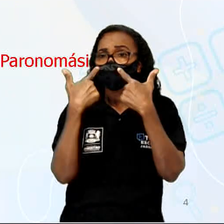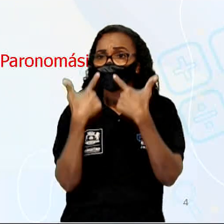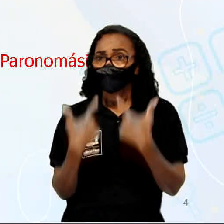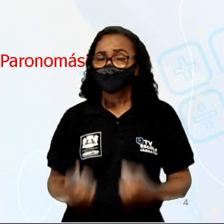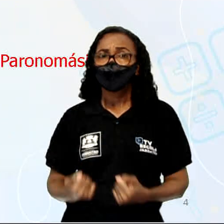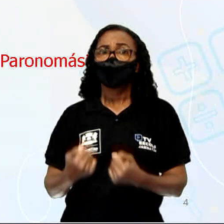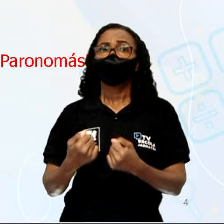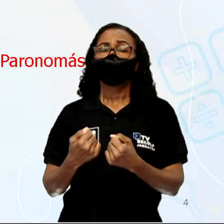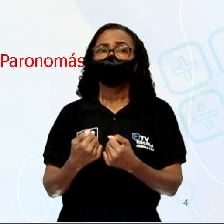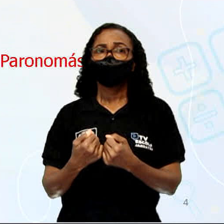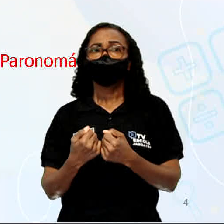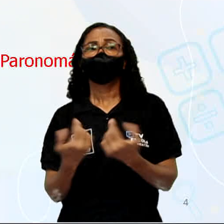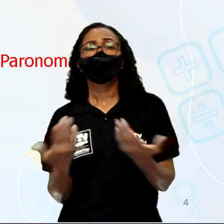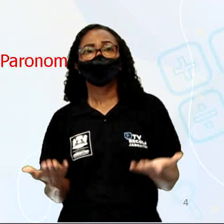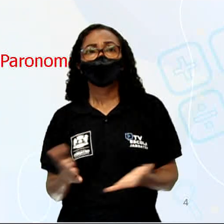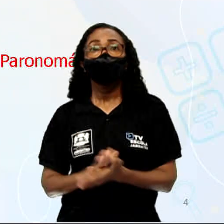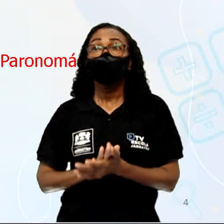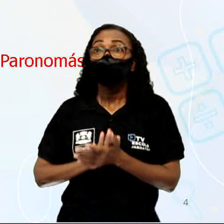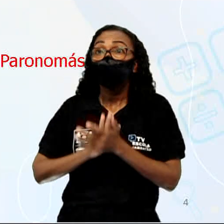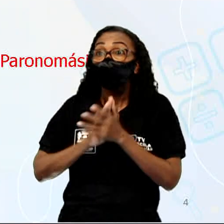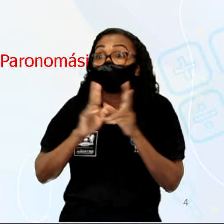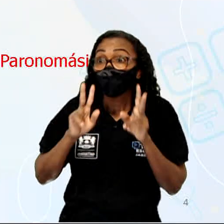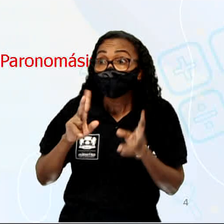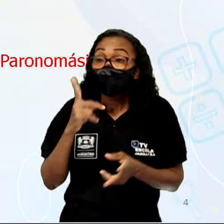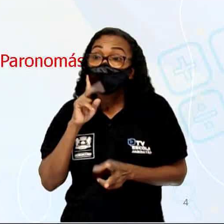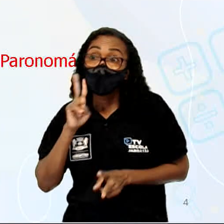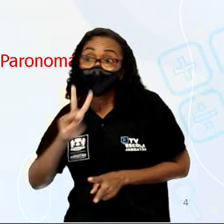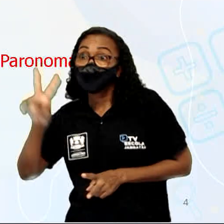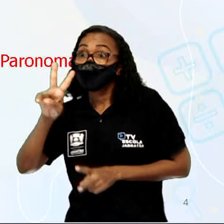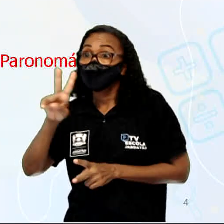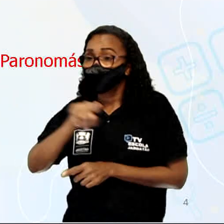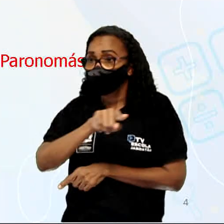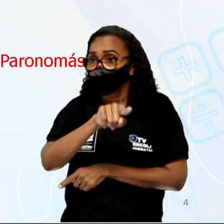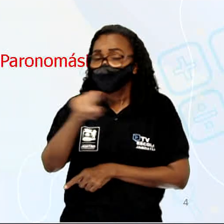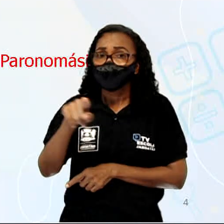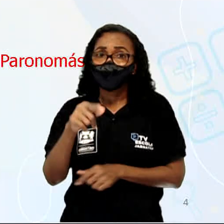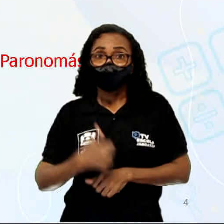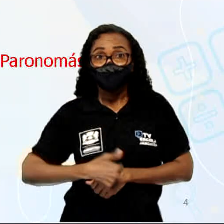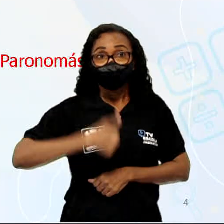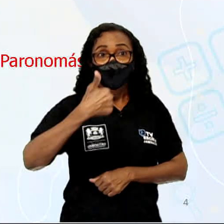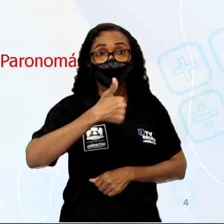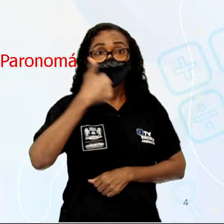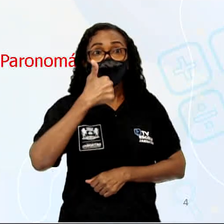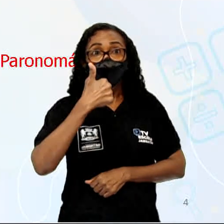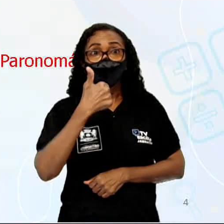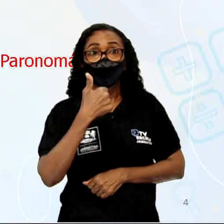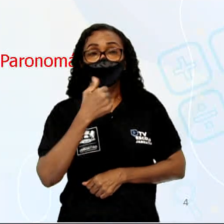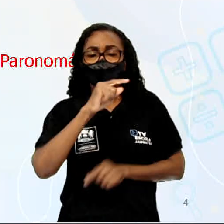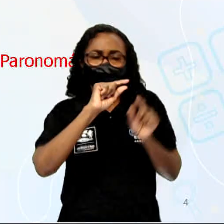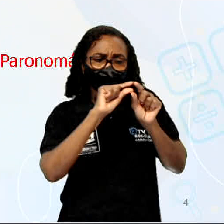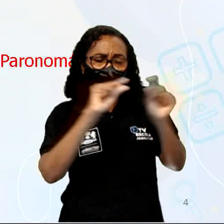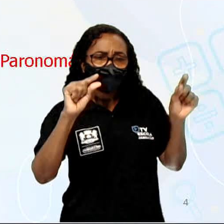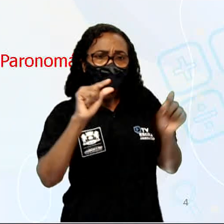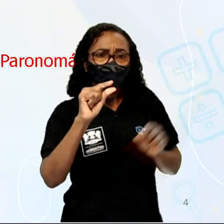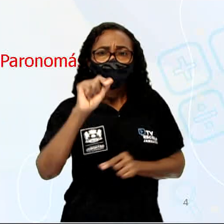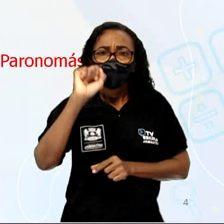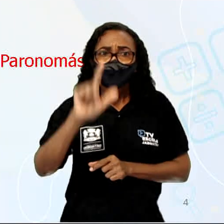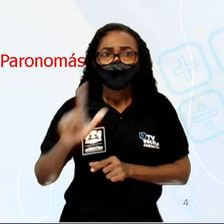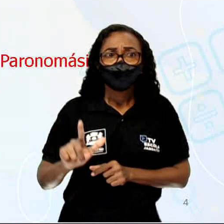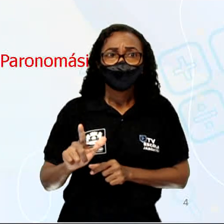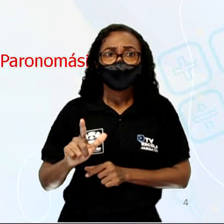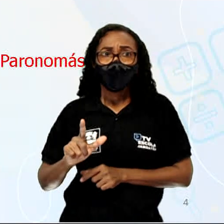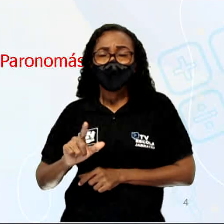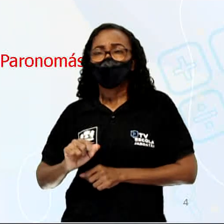resgatar com vocês. A primeira, que está marcada na linha azul, é o mar aberto, meu coração